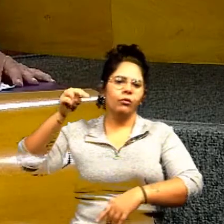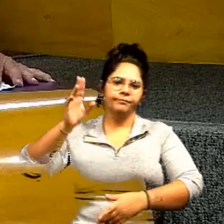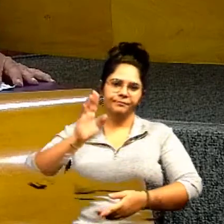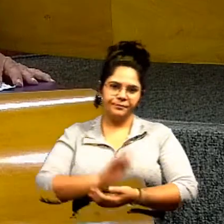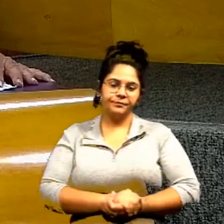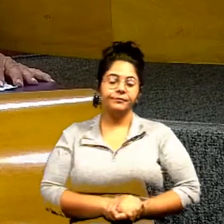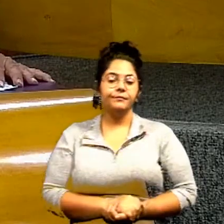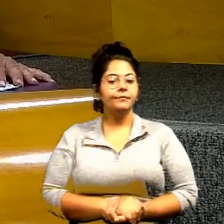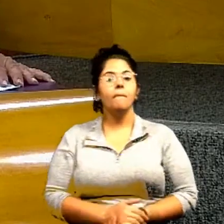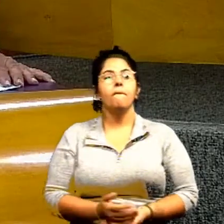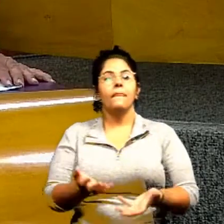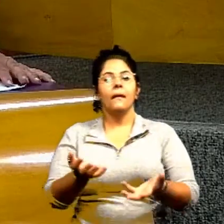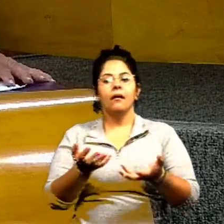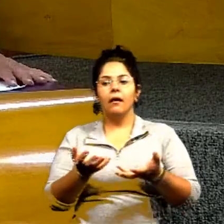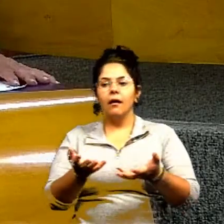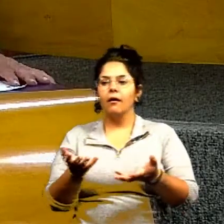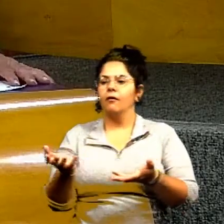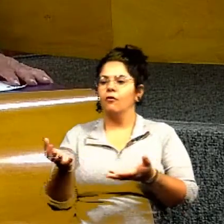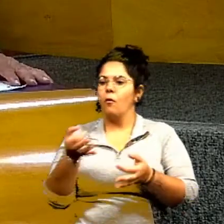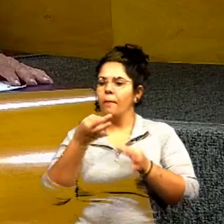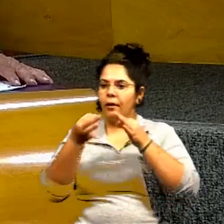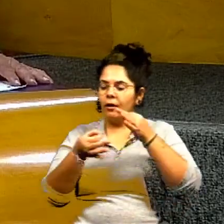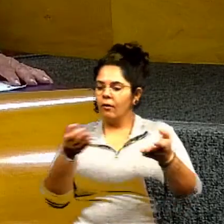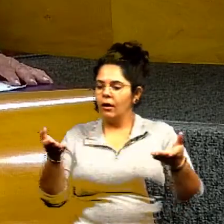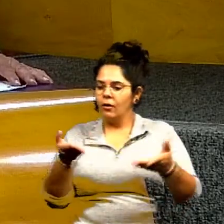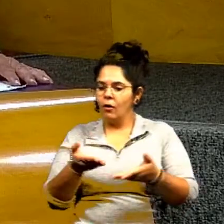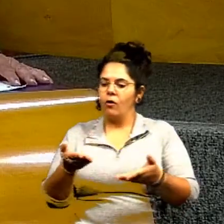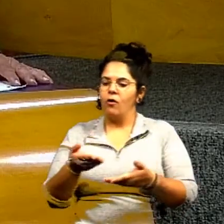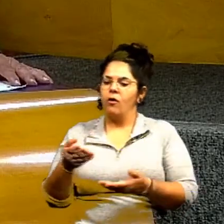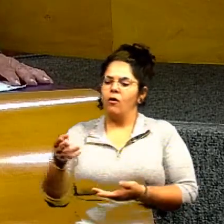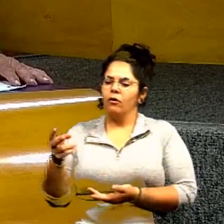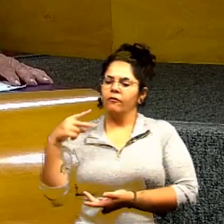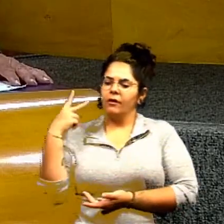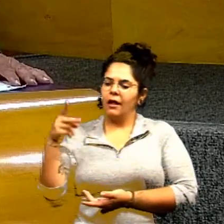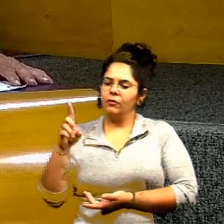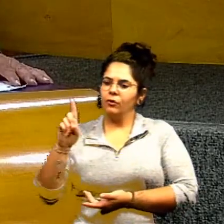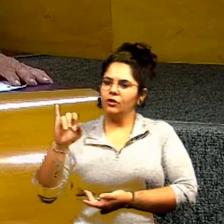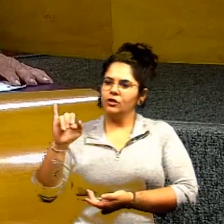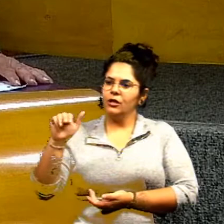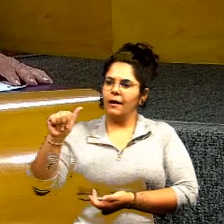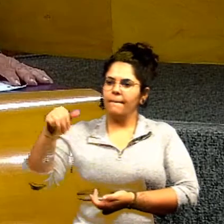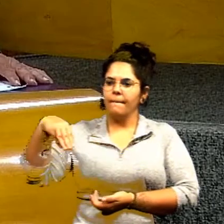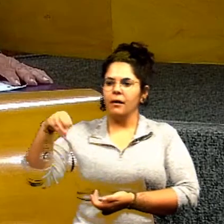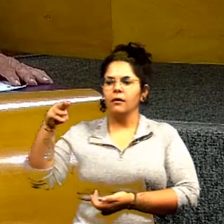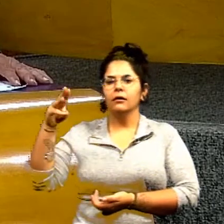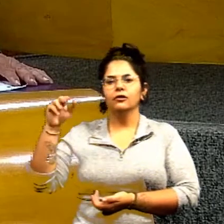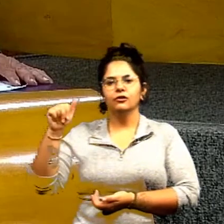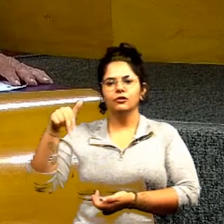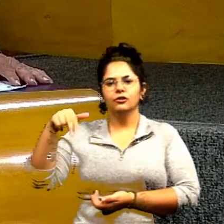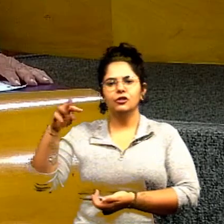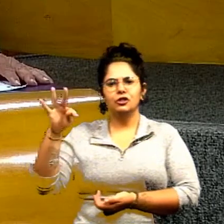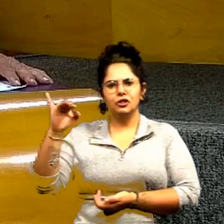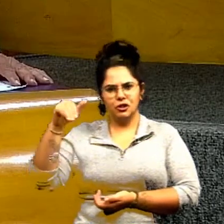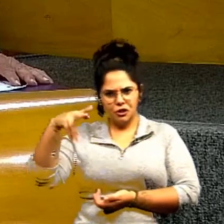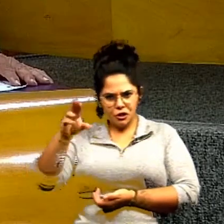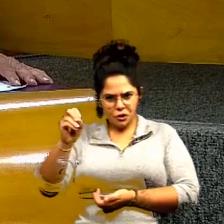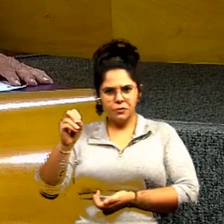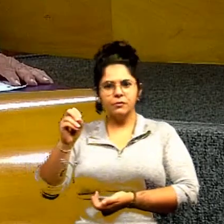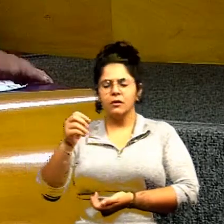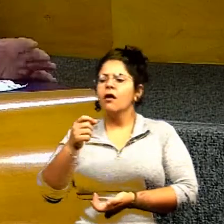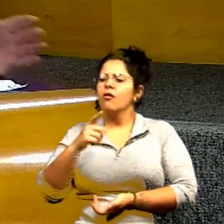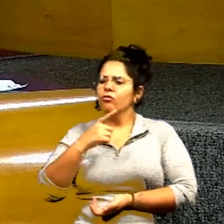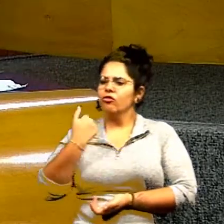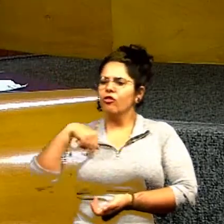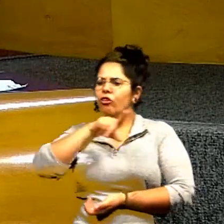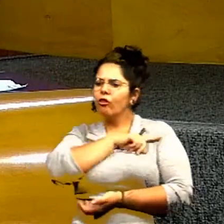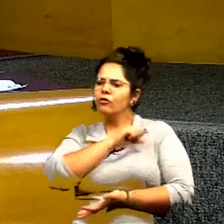Então, eu quero aqui passar uma parte do meu amigo Diamantino, companheiro também sofrido, que nós apoiamos isso aqui.